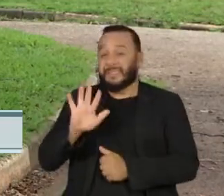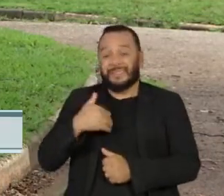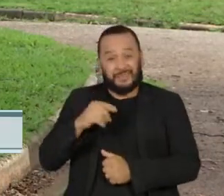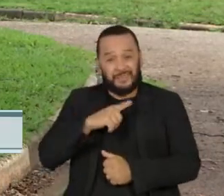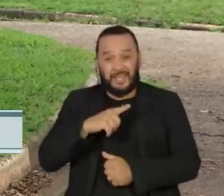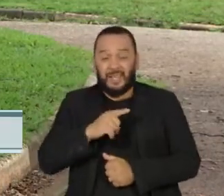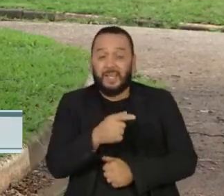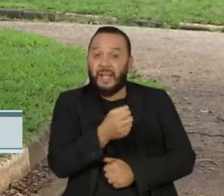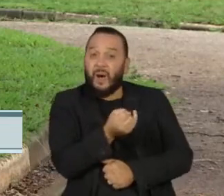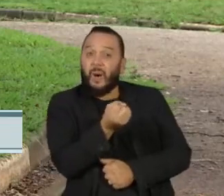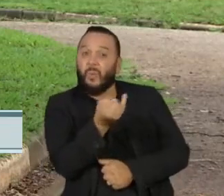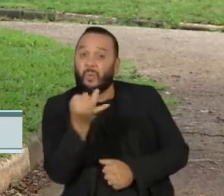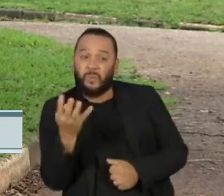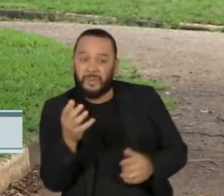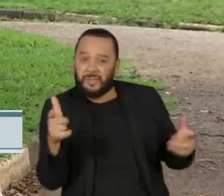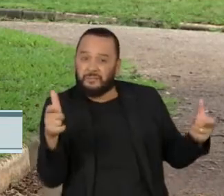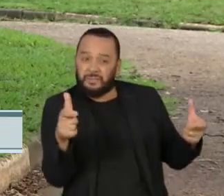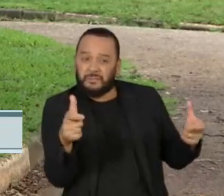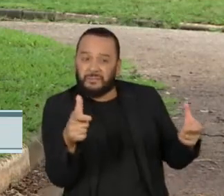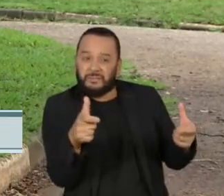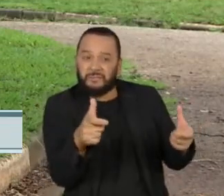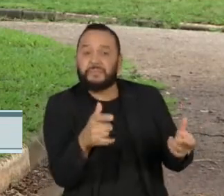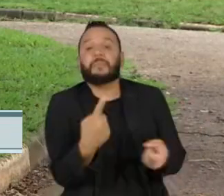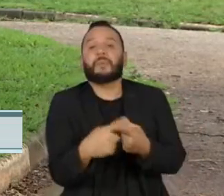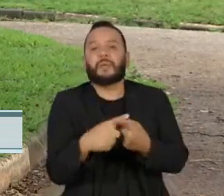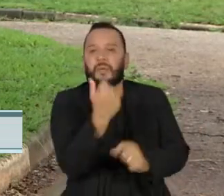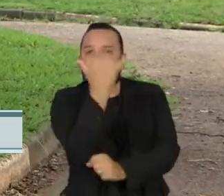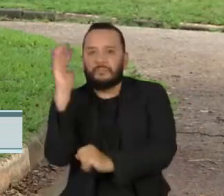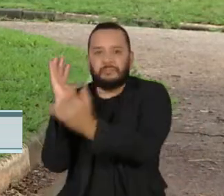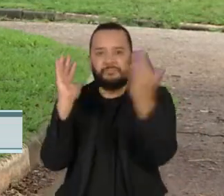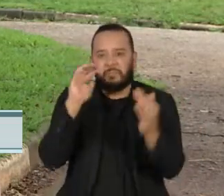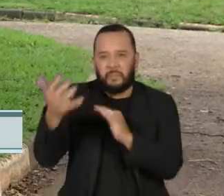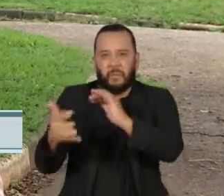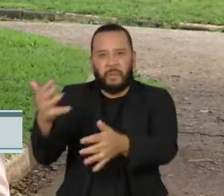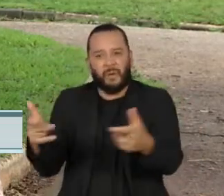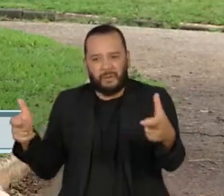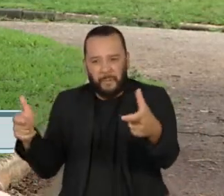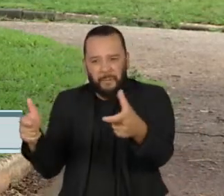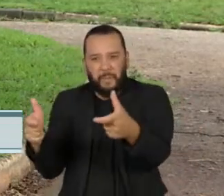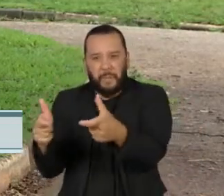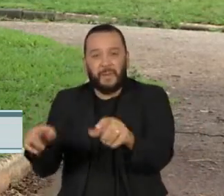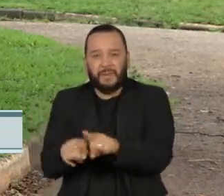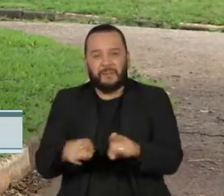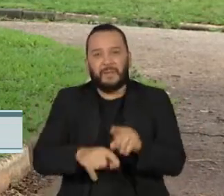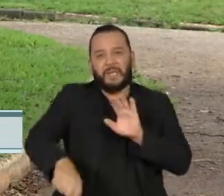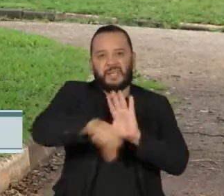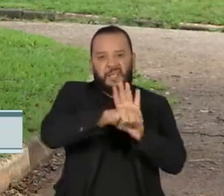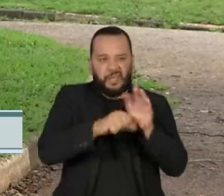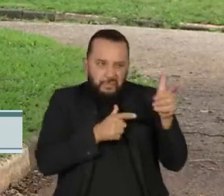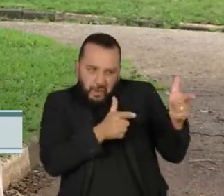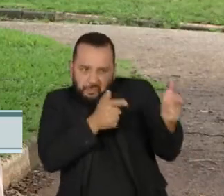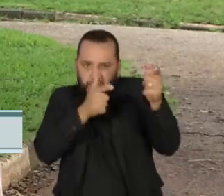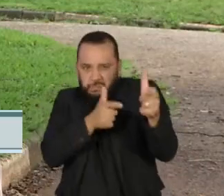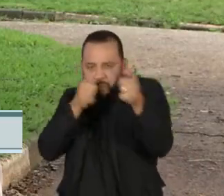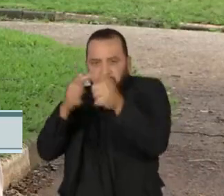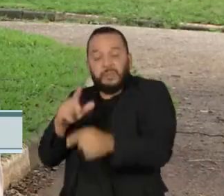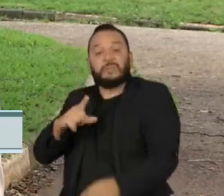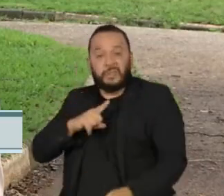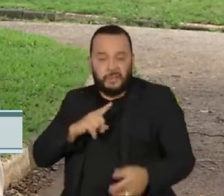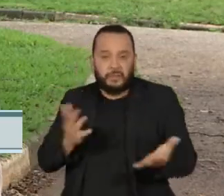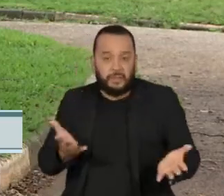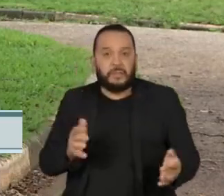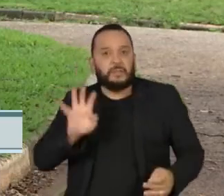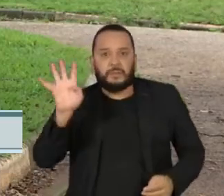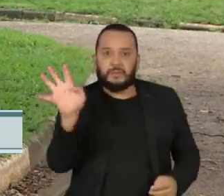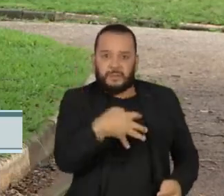extinção por aqui por causa do desmatamento e da caça ilegal. O maior felino das Américas é considerado pela